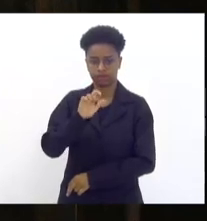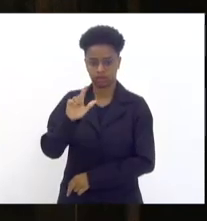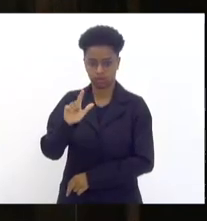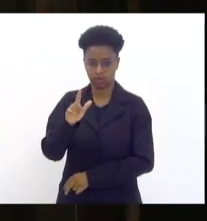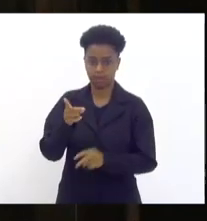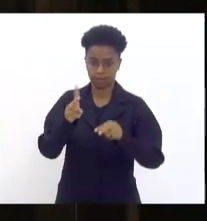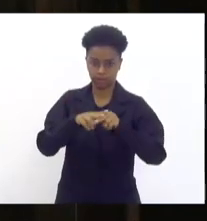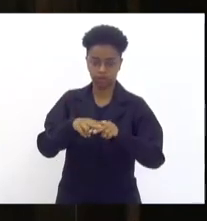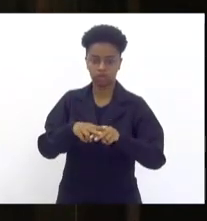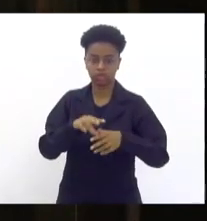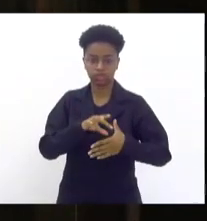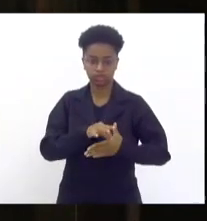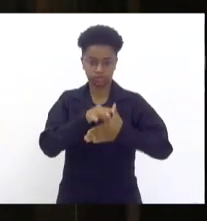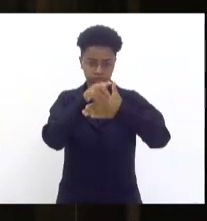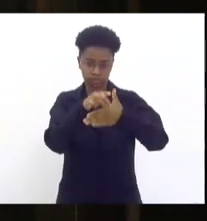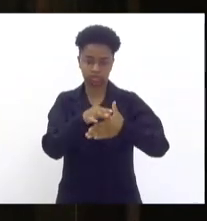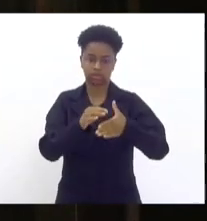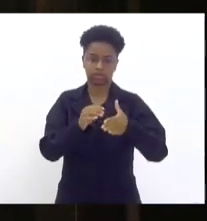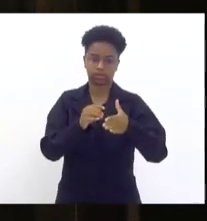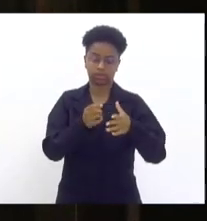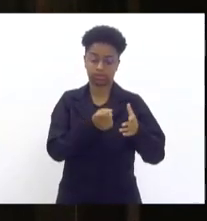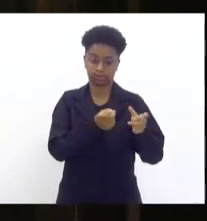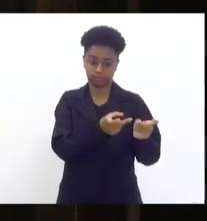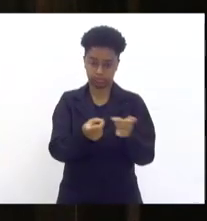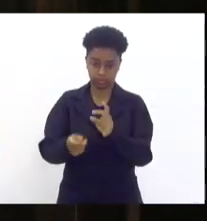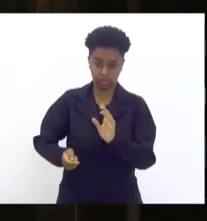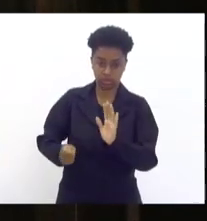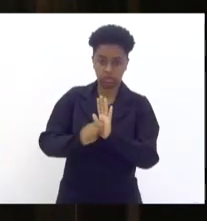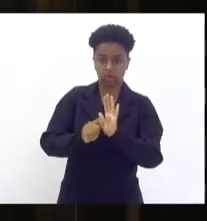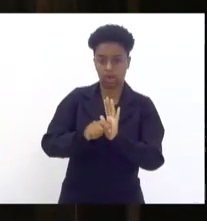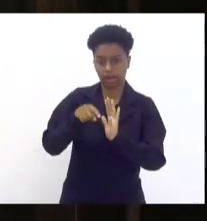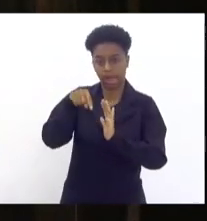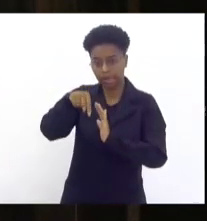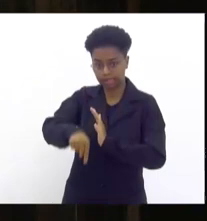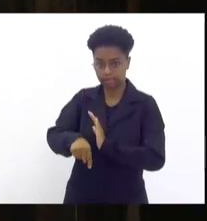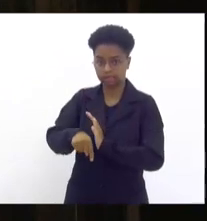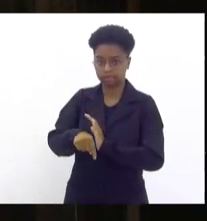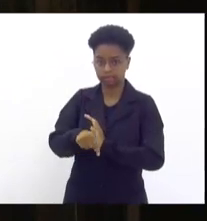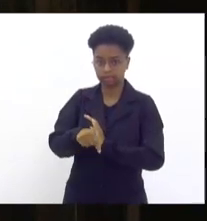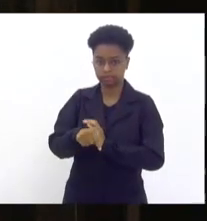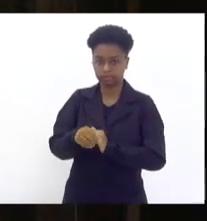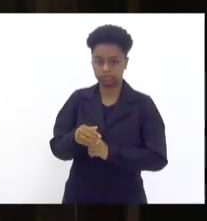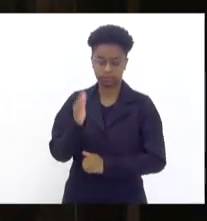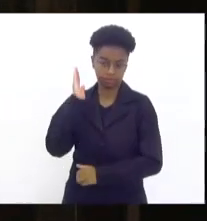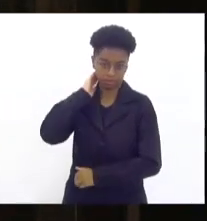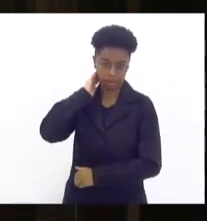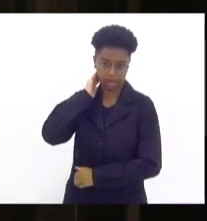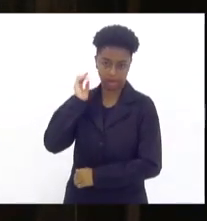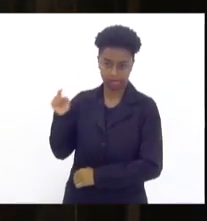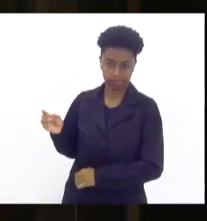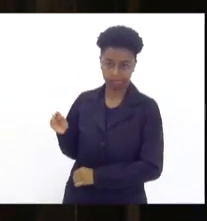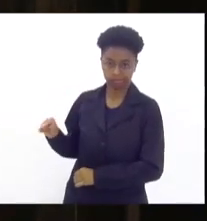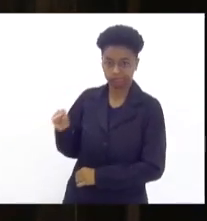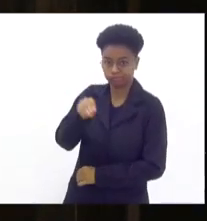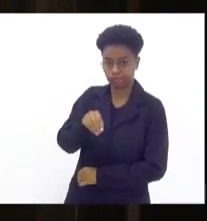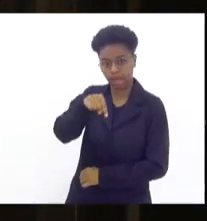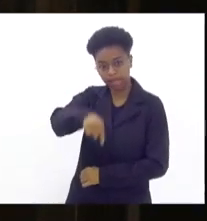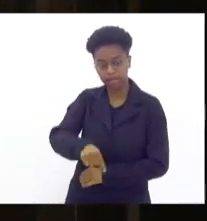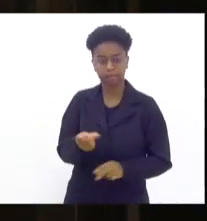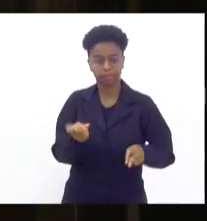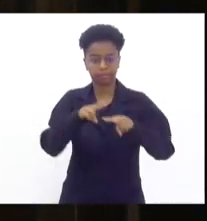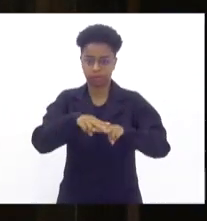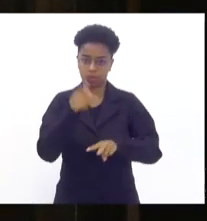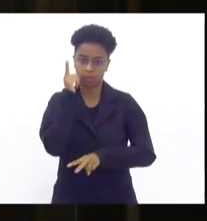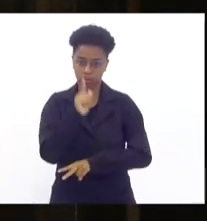chefes do tráfico do Pará aqui, quer dizer, o intercâmbio, a integração do crime organizado é uma realidade hoje em dia.